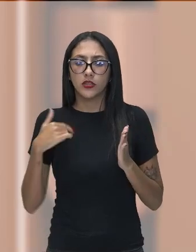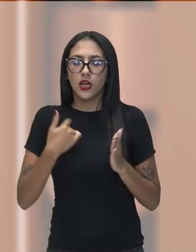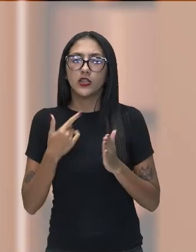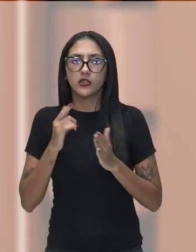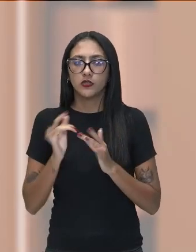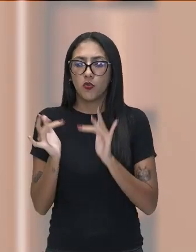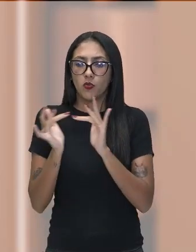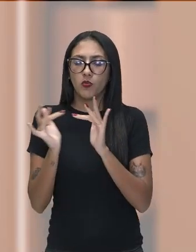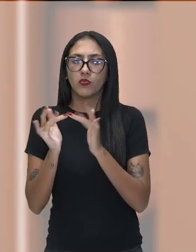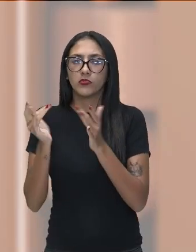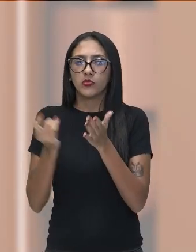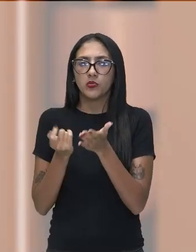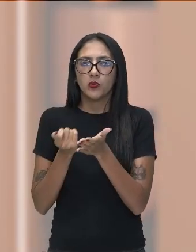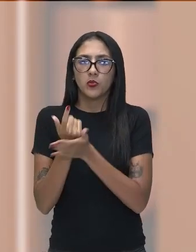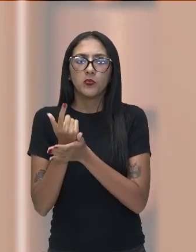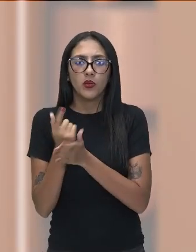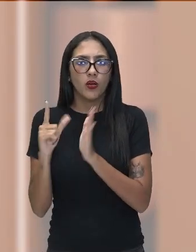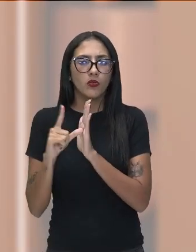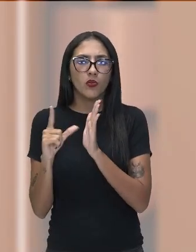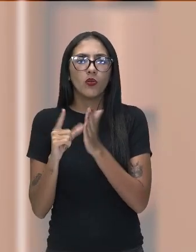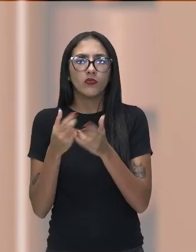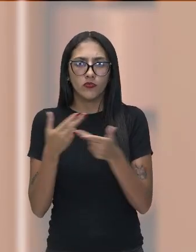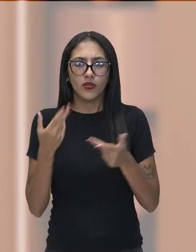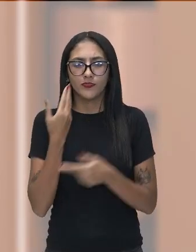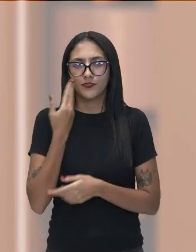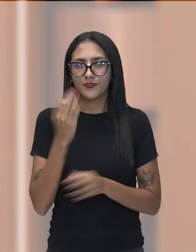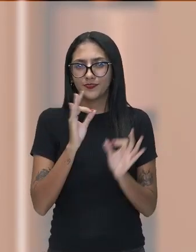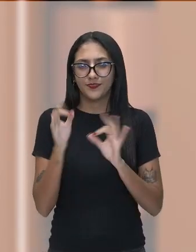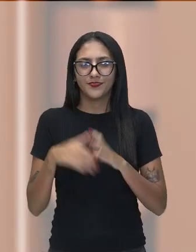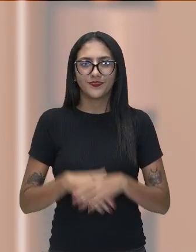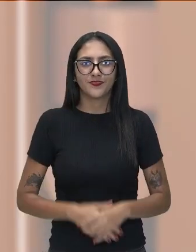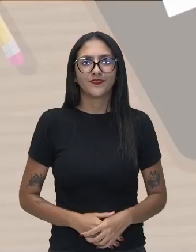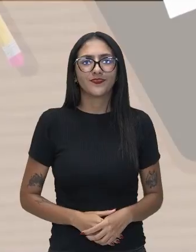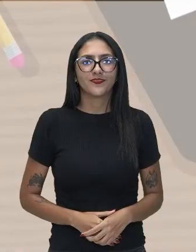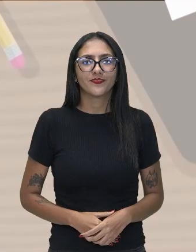às nossas mãos como consumidor final. Vamos ver.